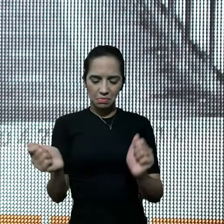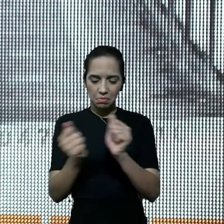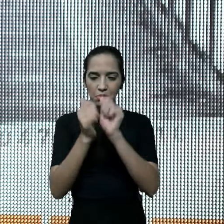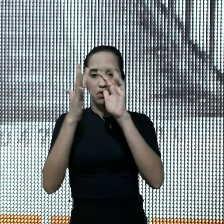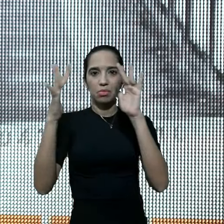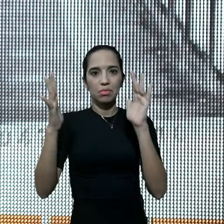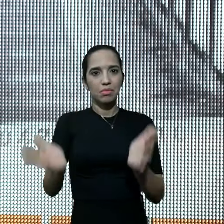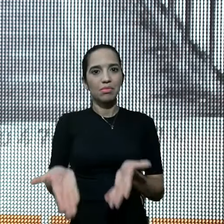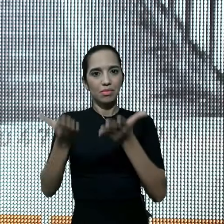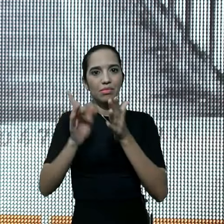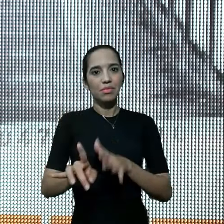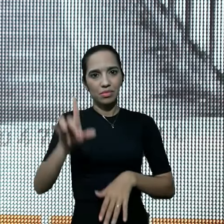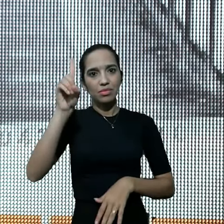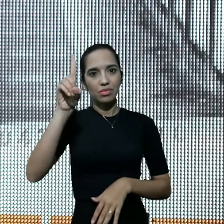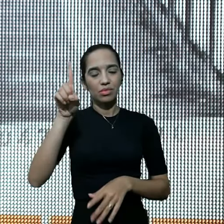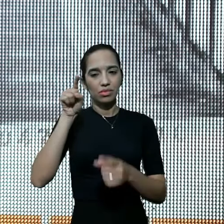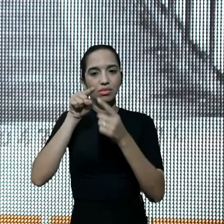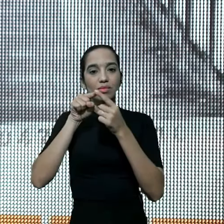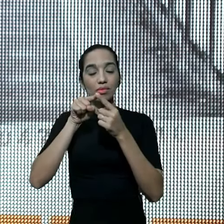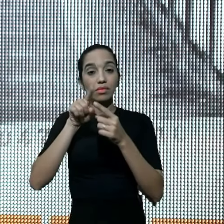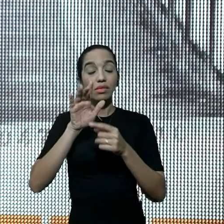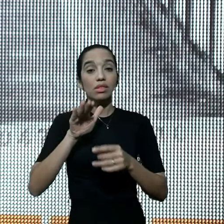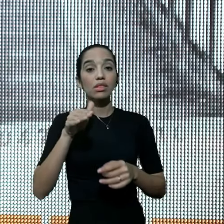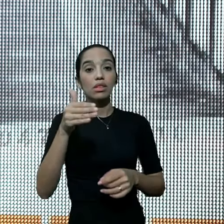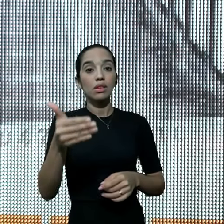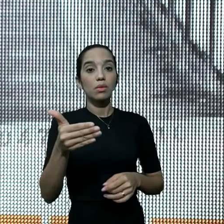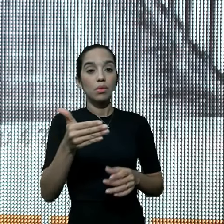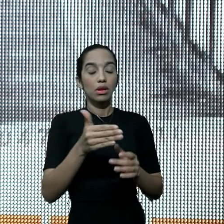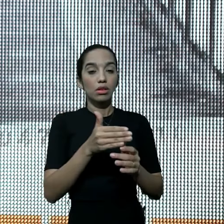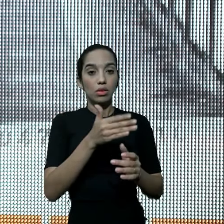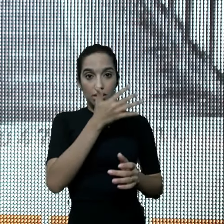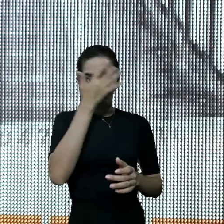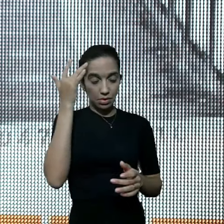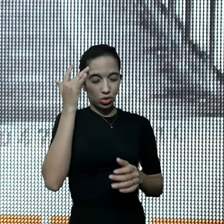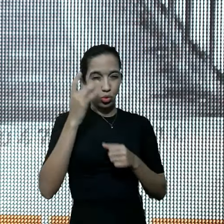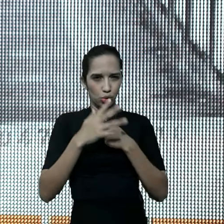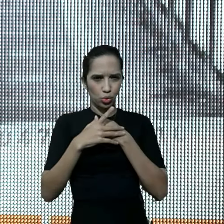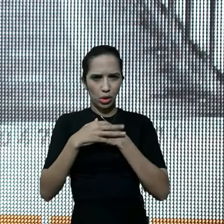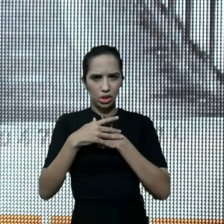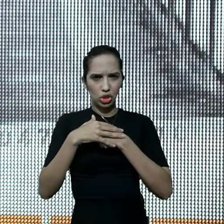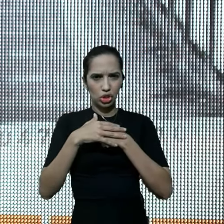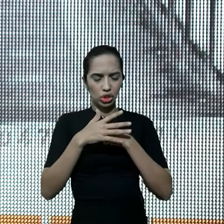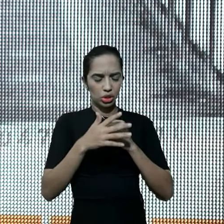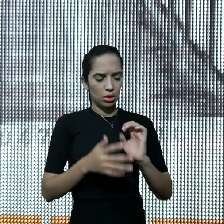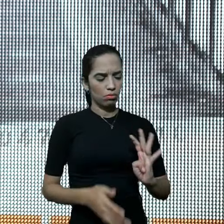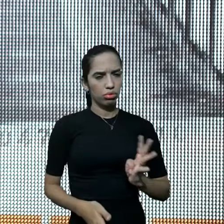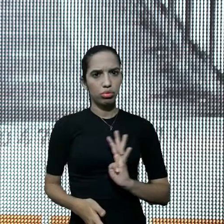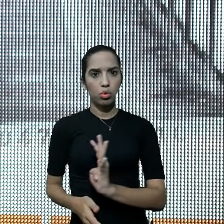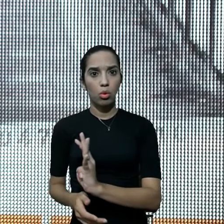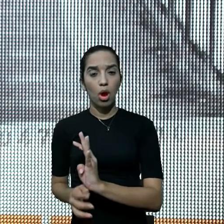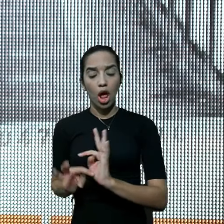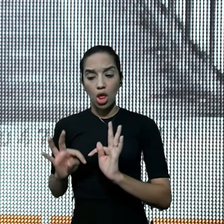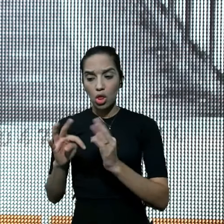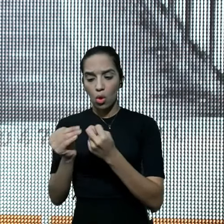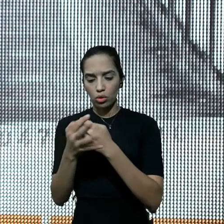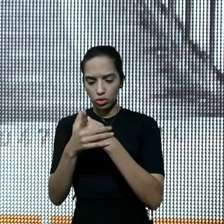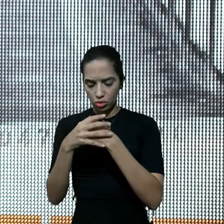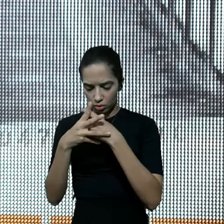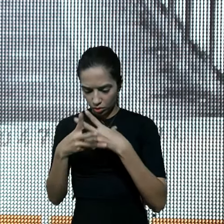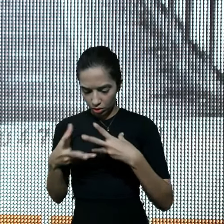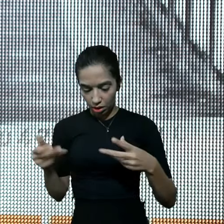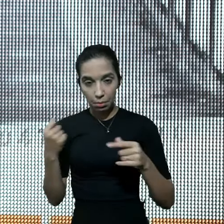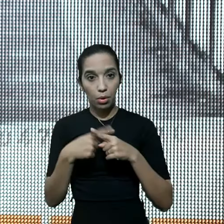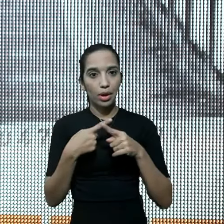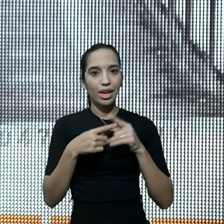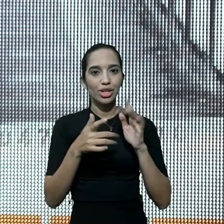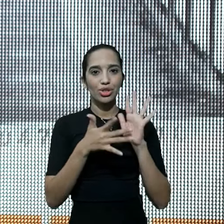a Bíblia conta, que enquanto, leprosos, estavam caminhando, eles foram, automaticamente curados, porque debaixo, de